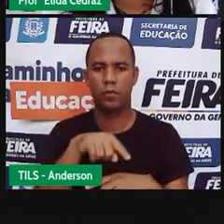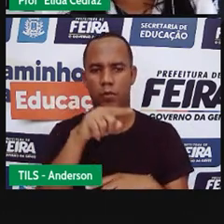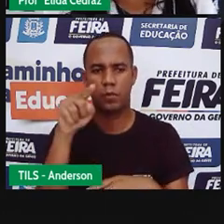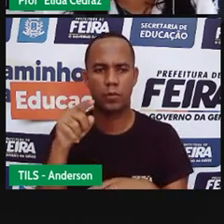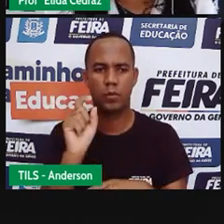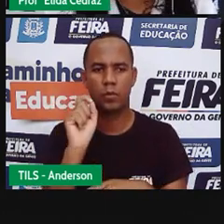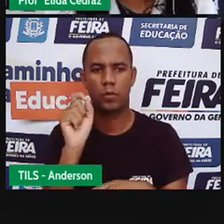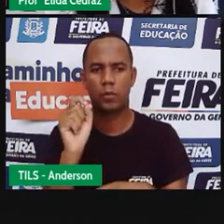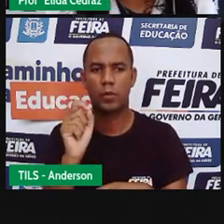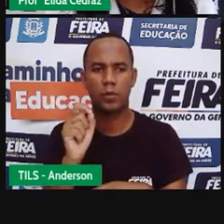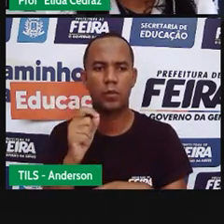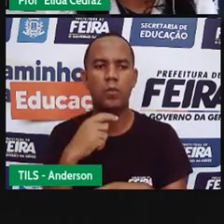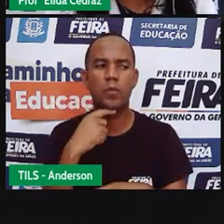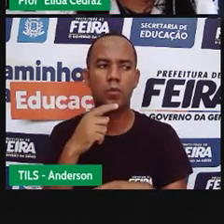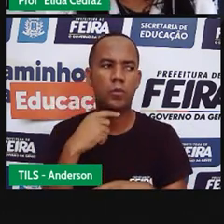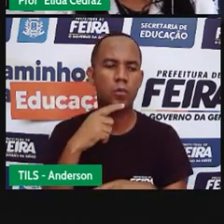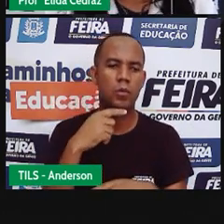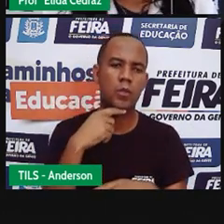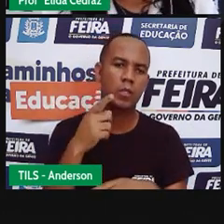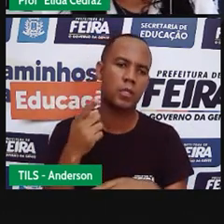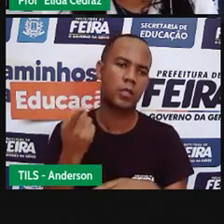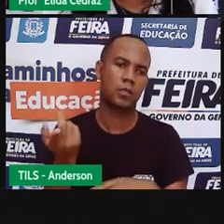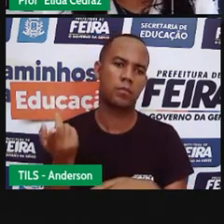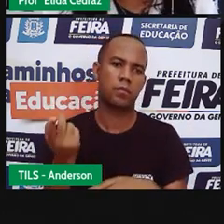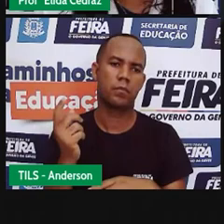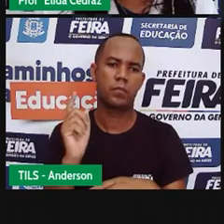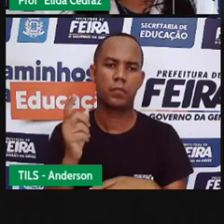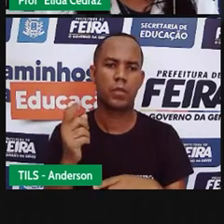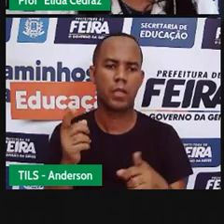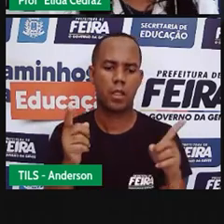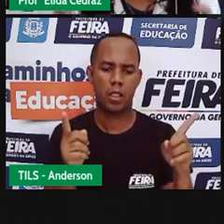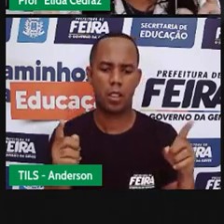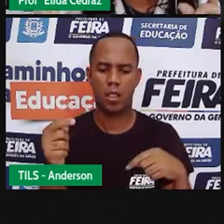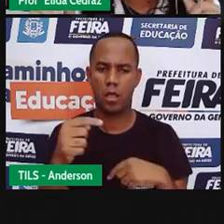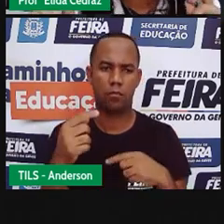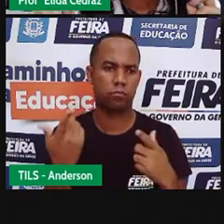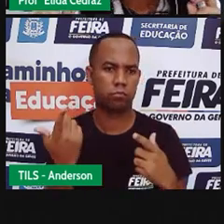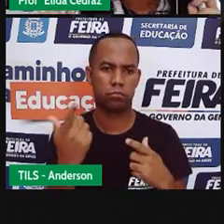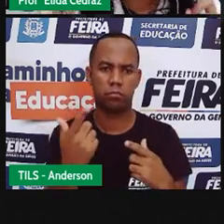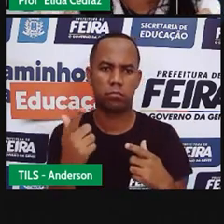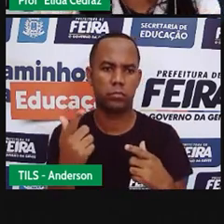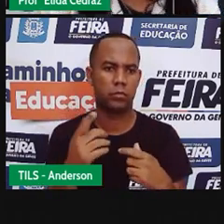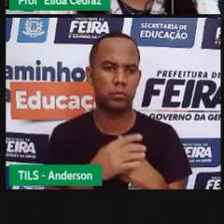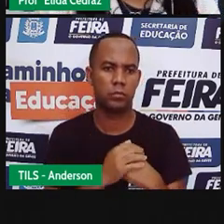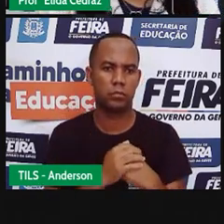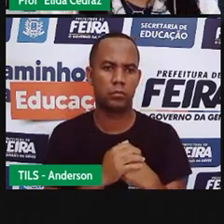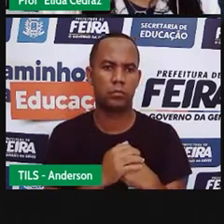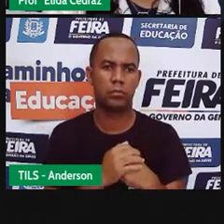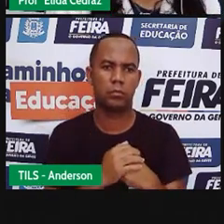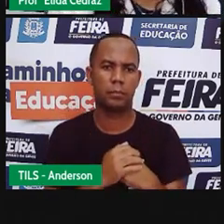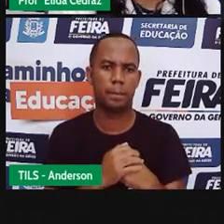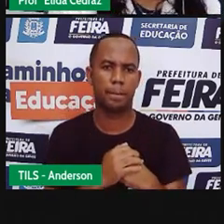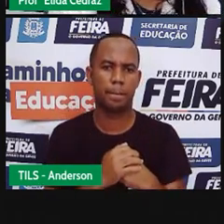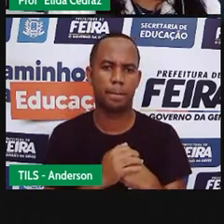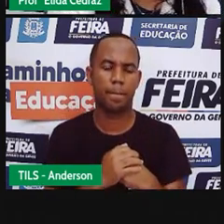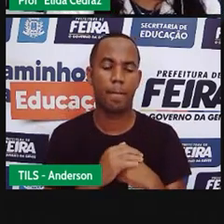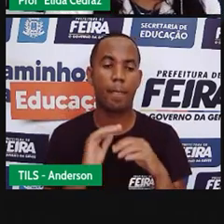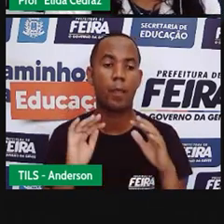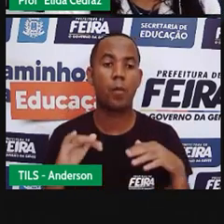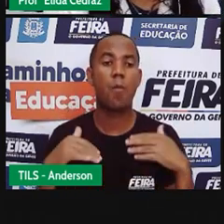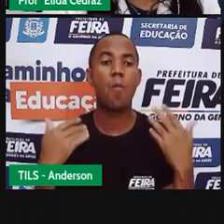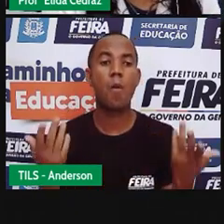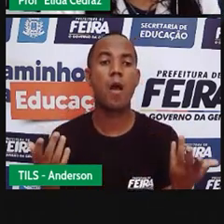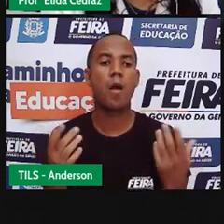forma genética que não possui vestes não possui lados não possui cantinhos quais